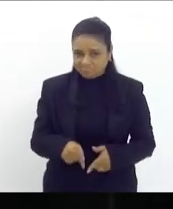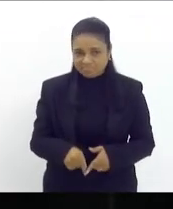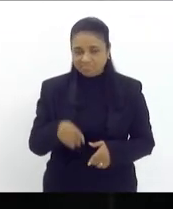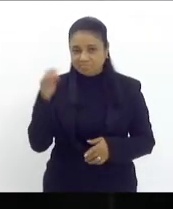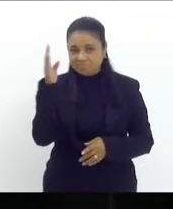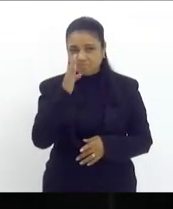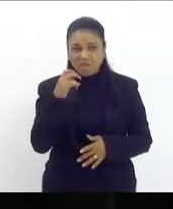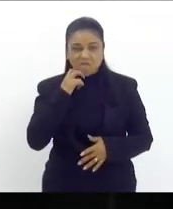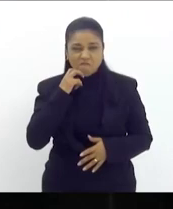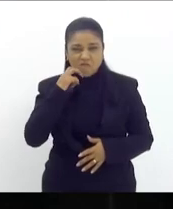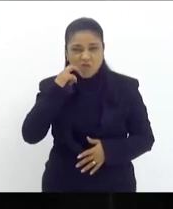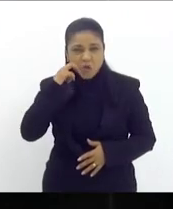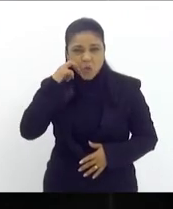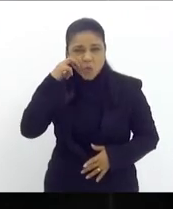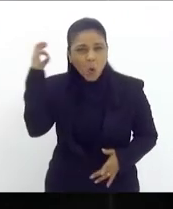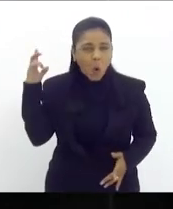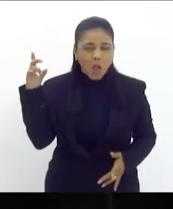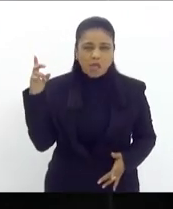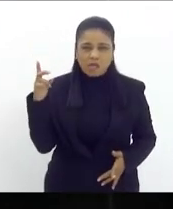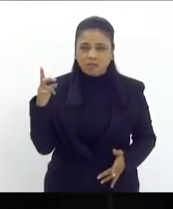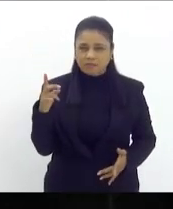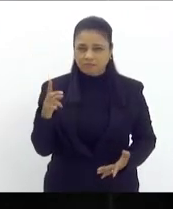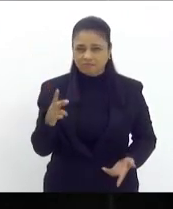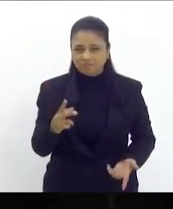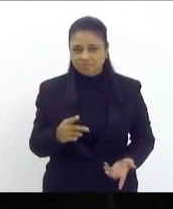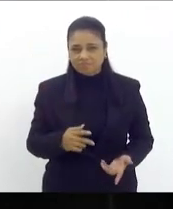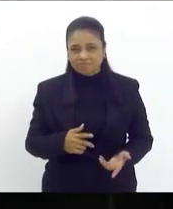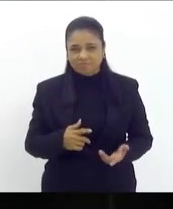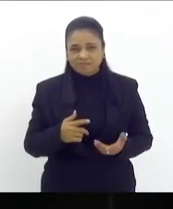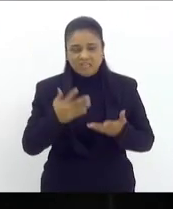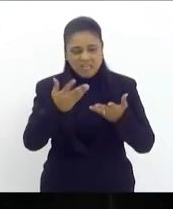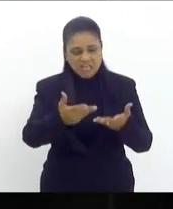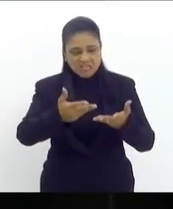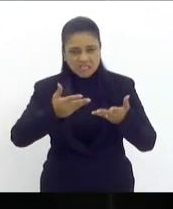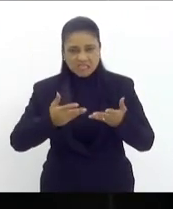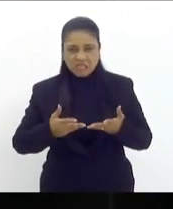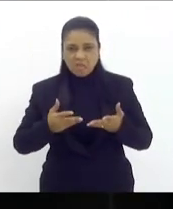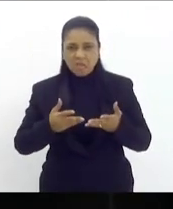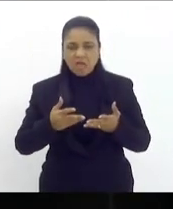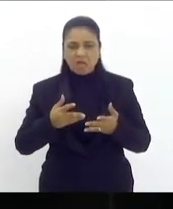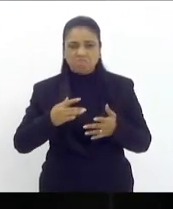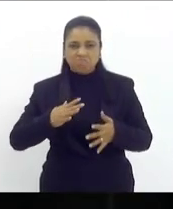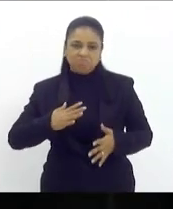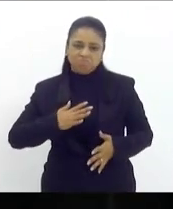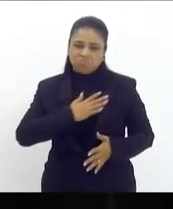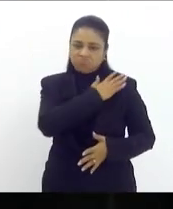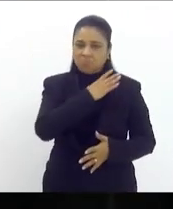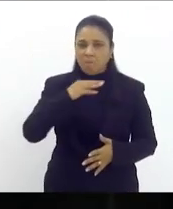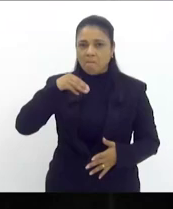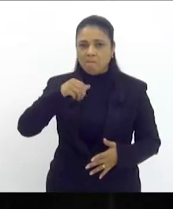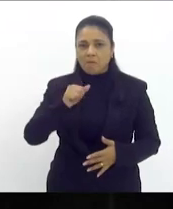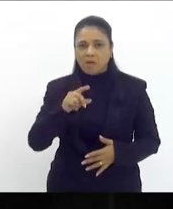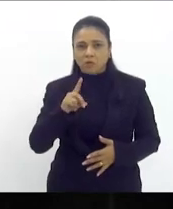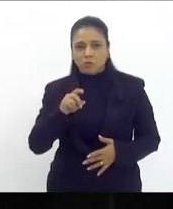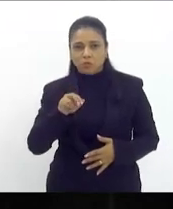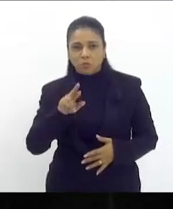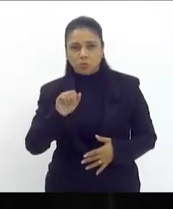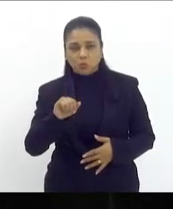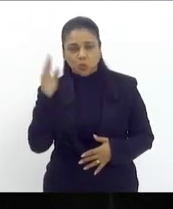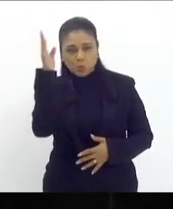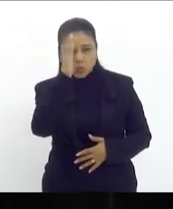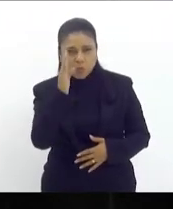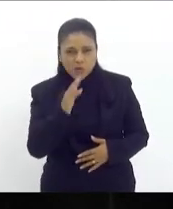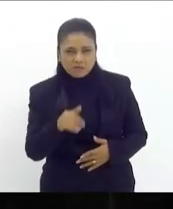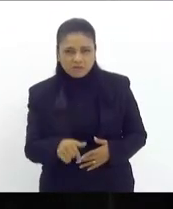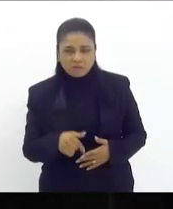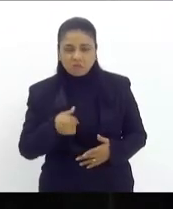uma vergonha completa receber este ditador em nosso país e não